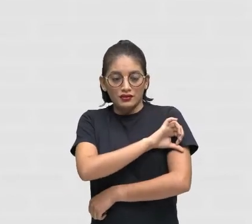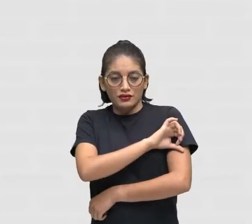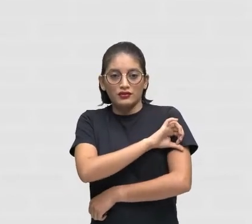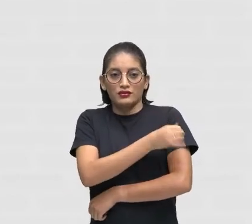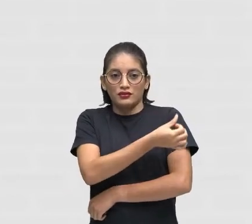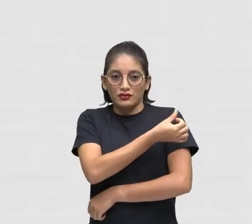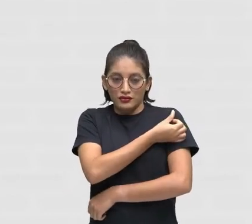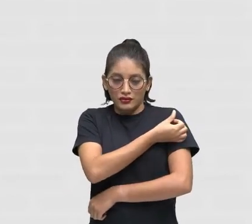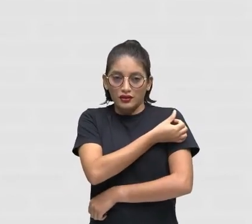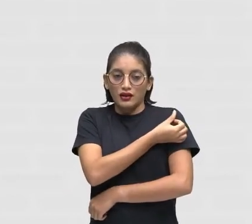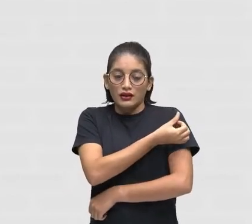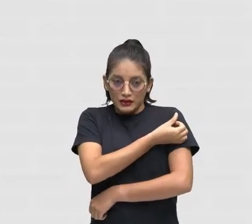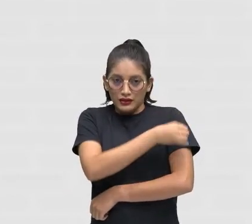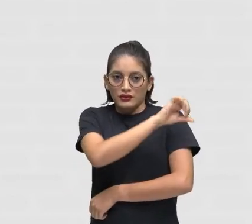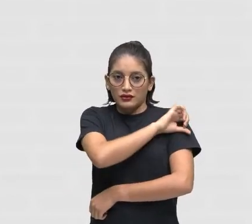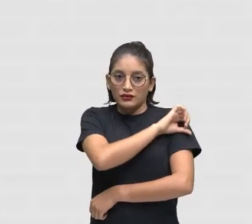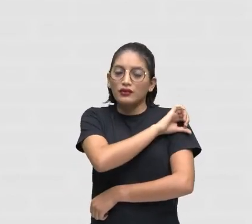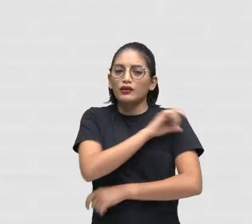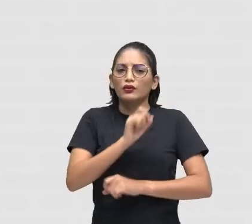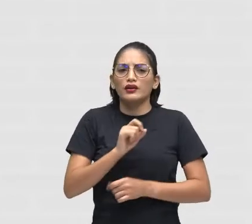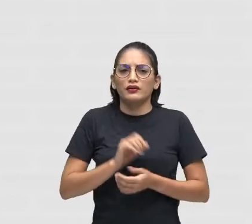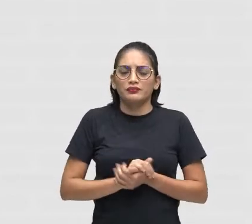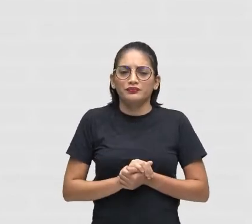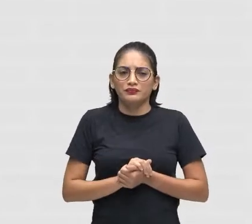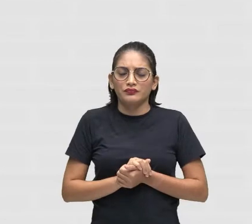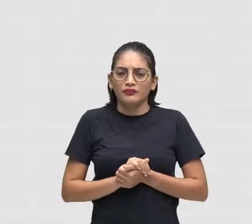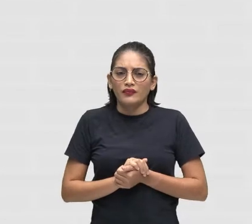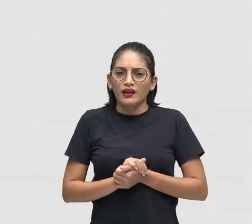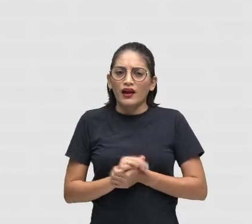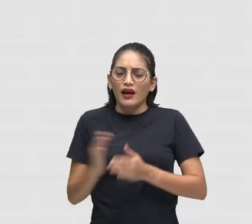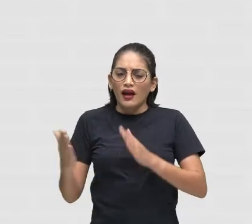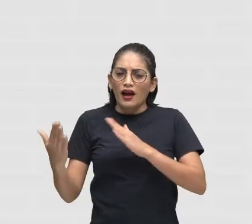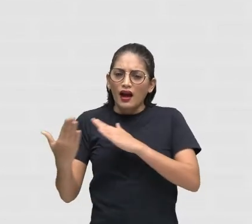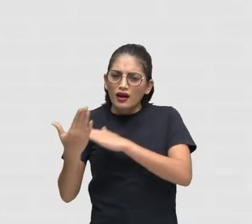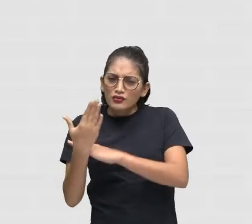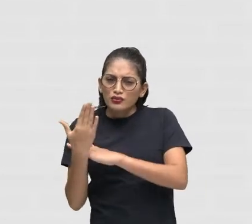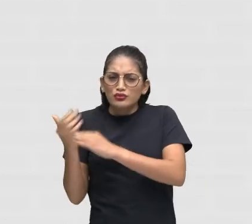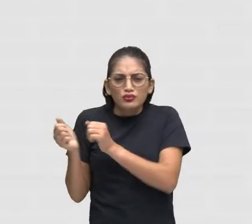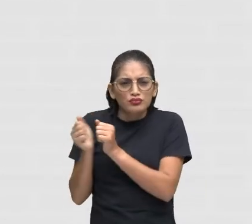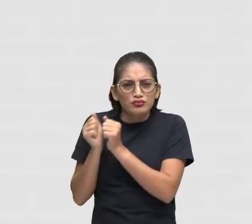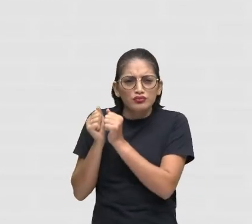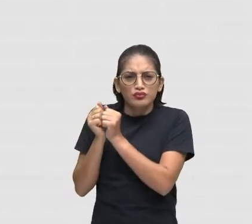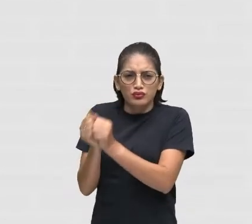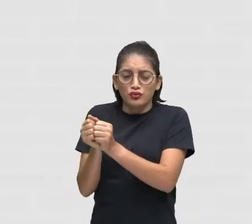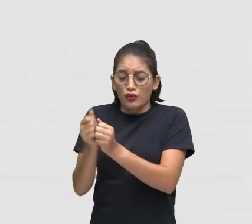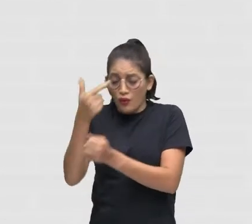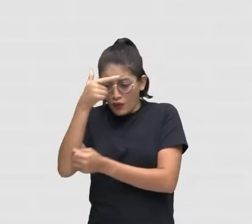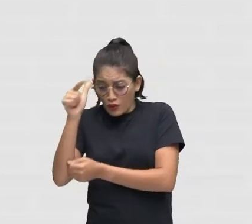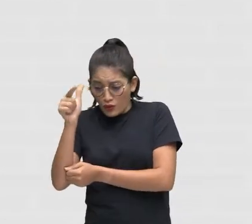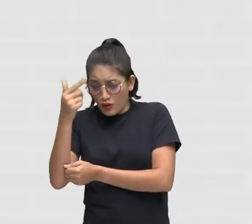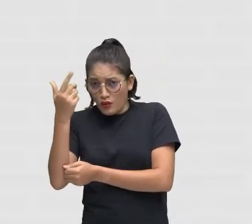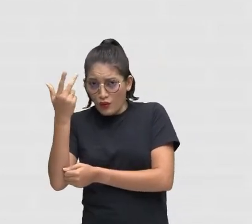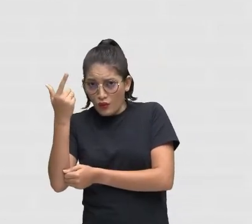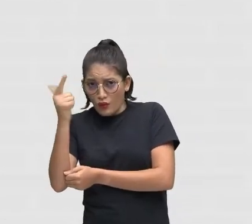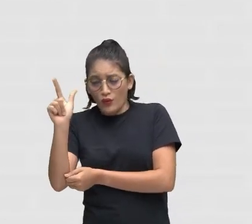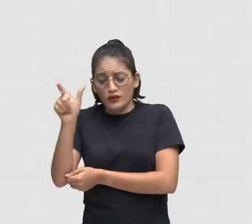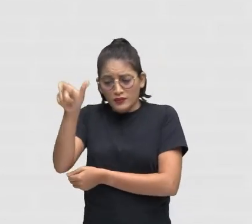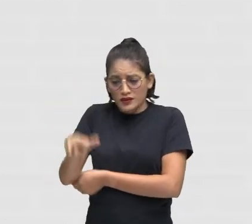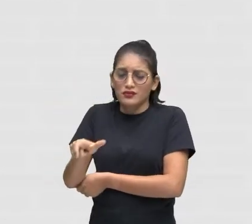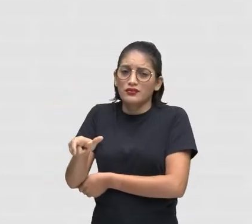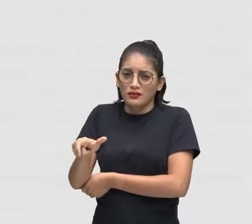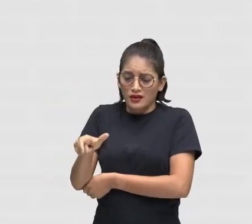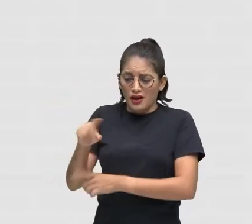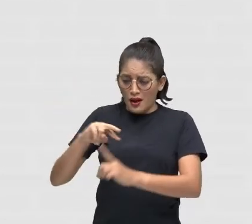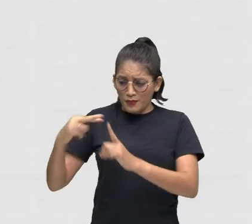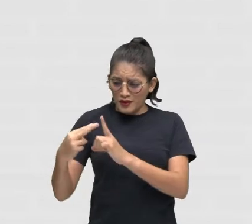perspectiva Do outro Será que eu consigo Fazer isso Será que eu consigo Acolher de fato A perspectiva Do